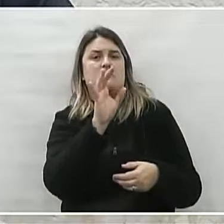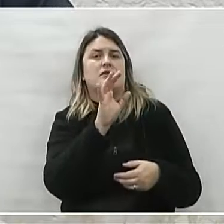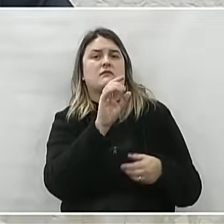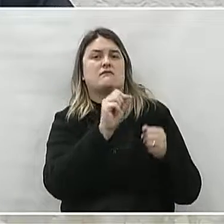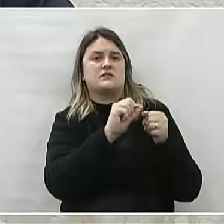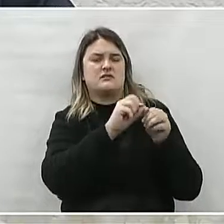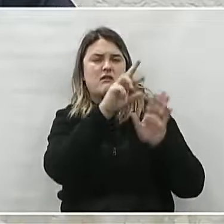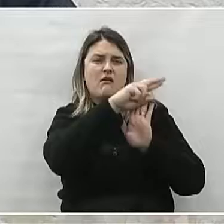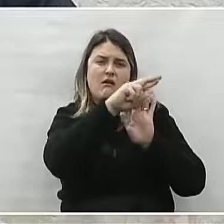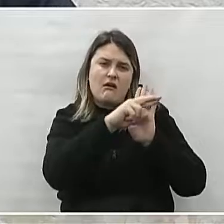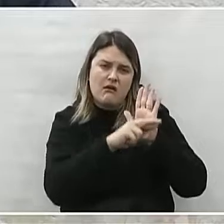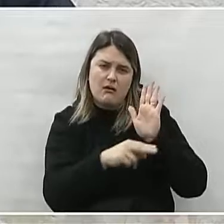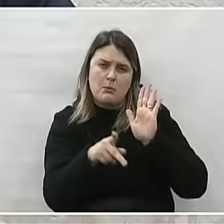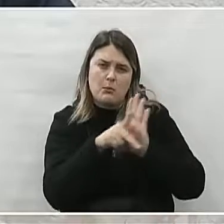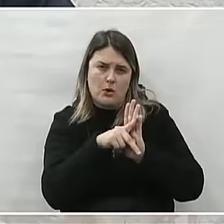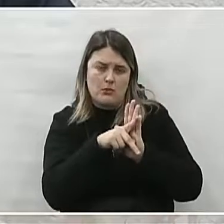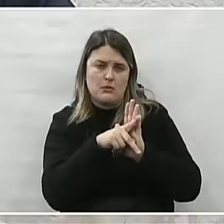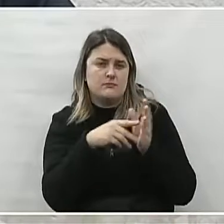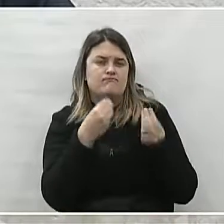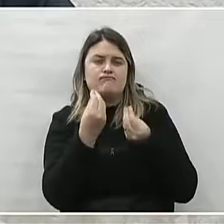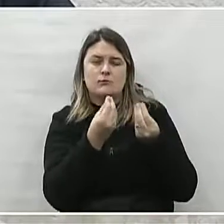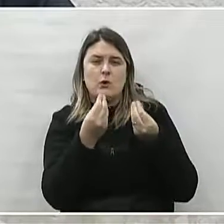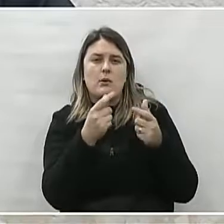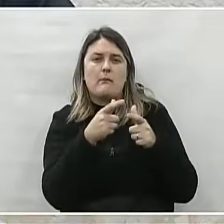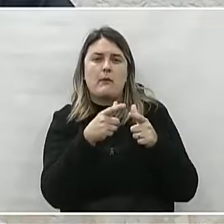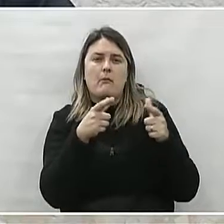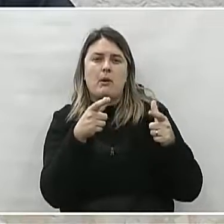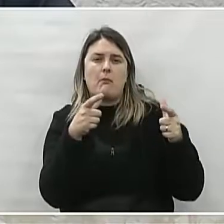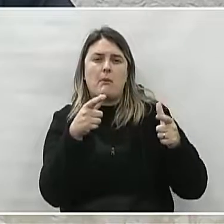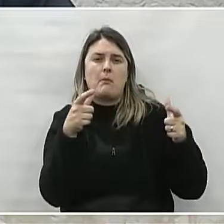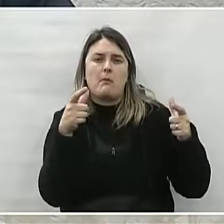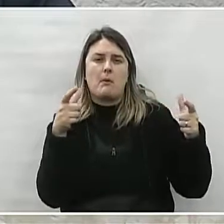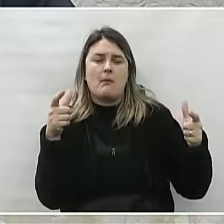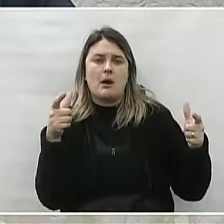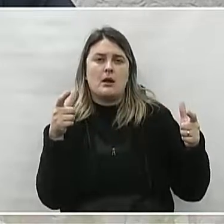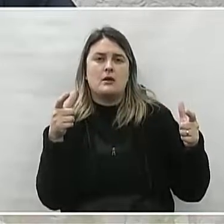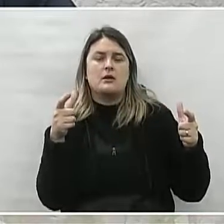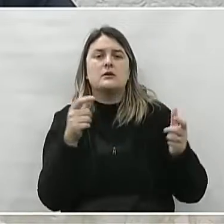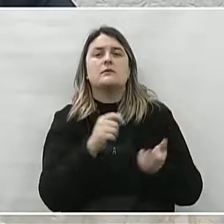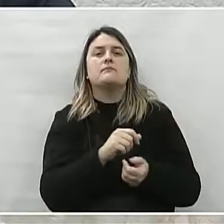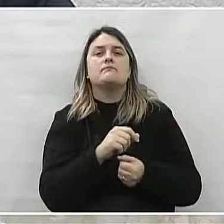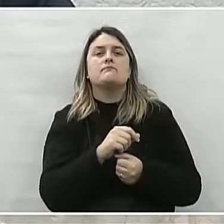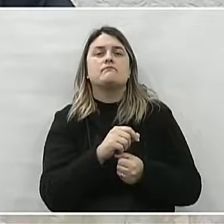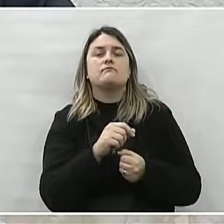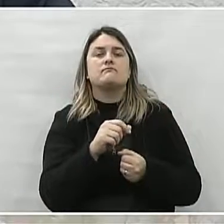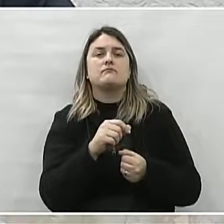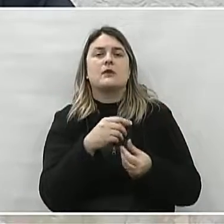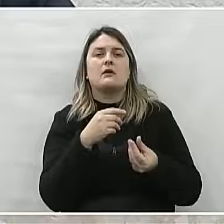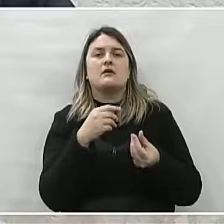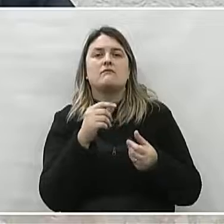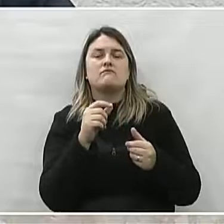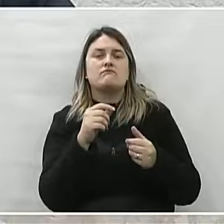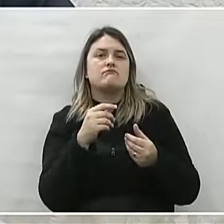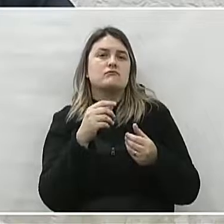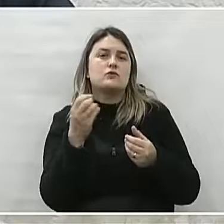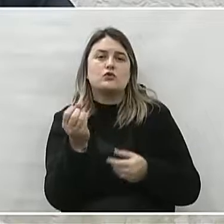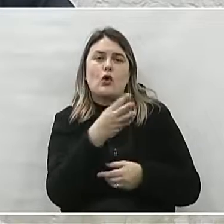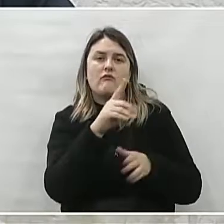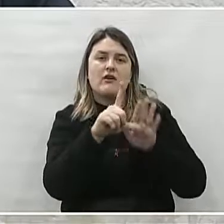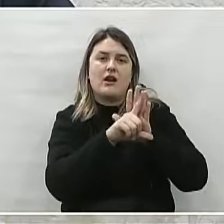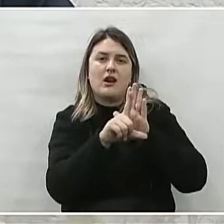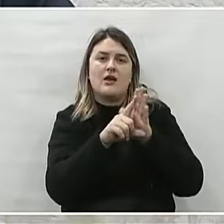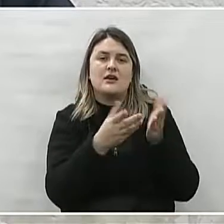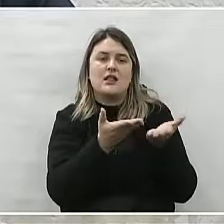sua regulamentação, a fim de ampliar, a fim de aplicar para a realidade local a nova lei de